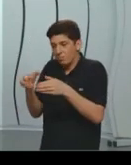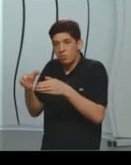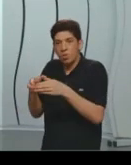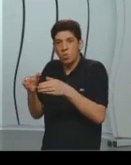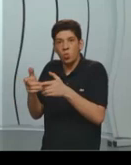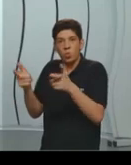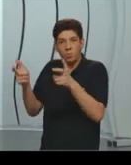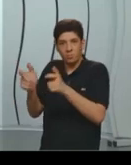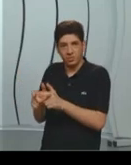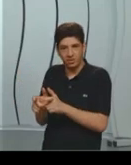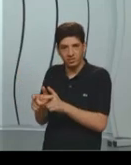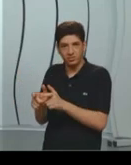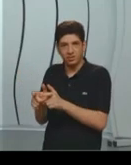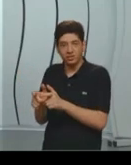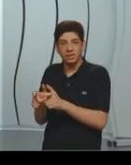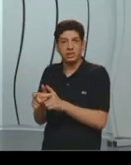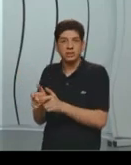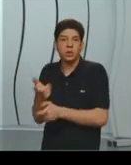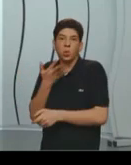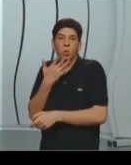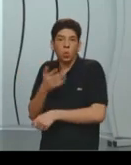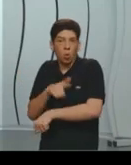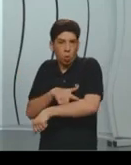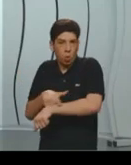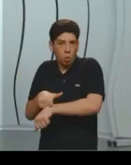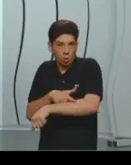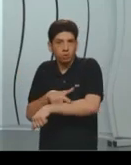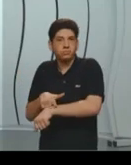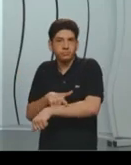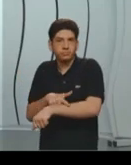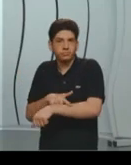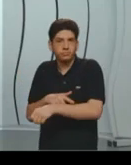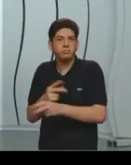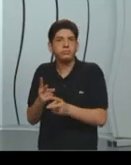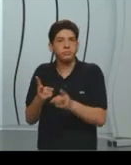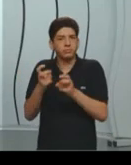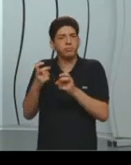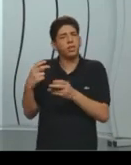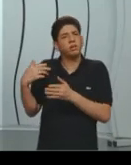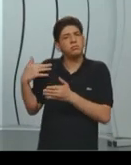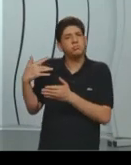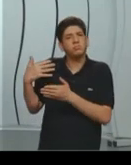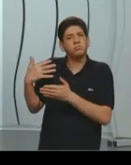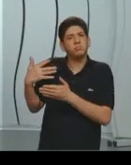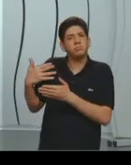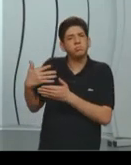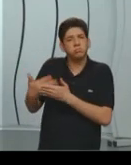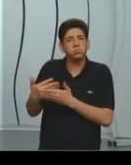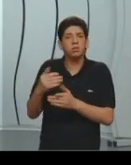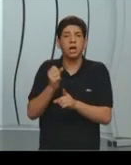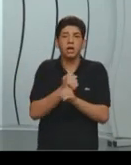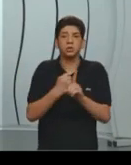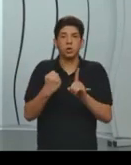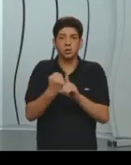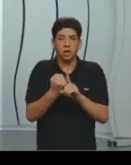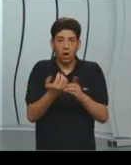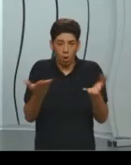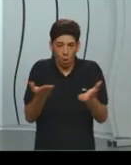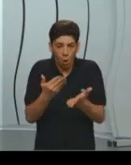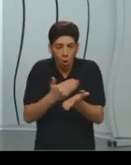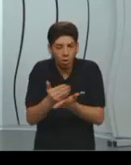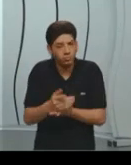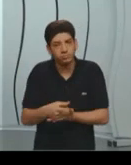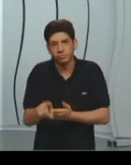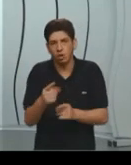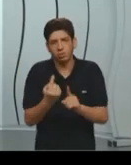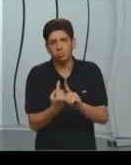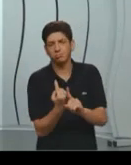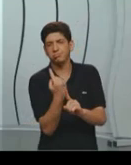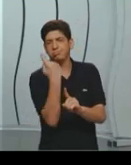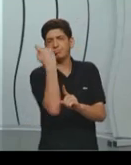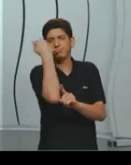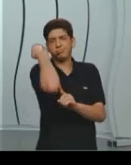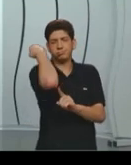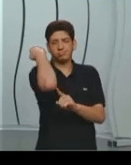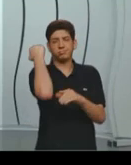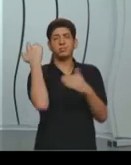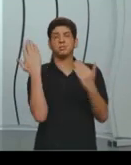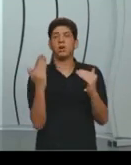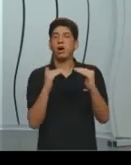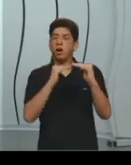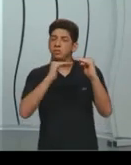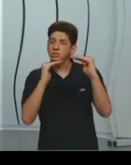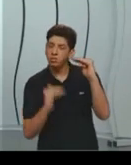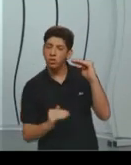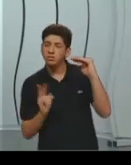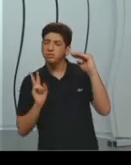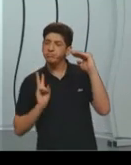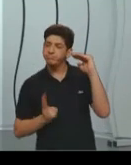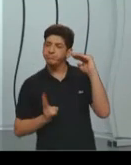étnico-racial, que a gente percebe que o processo histórico, a sociedade não começou hoje, e as desigualdades, elas vêm de sobrepôno, e